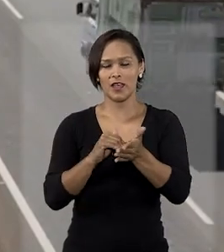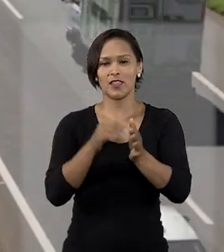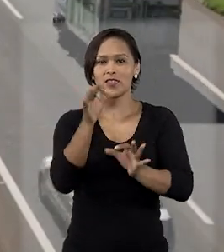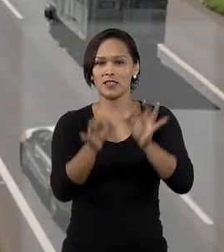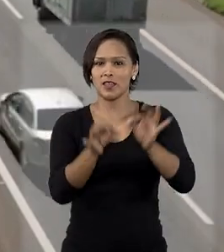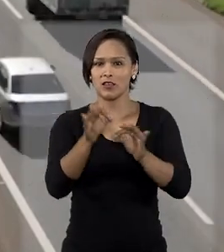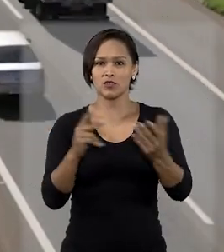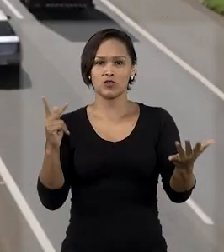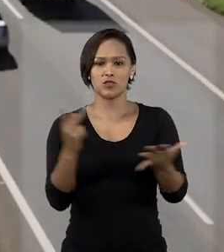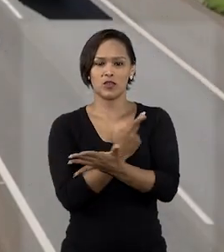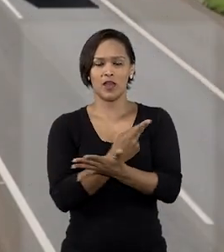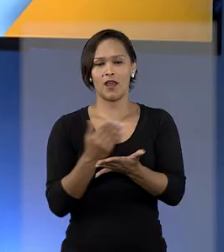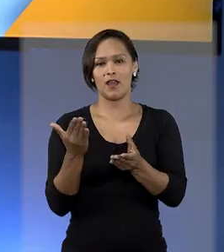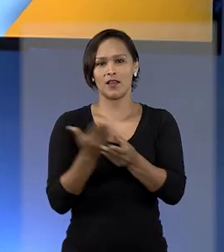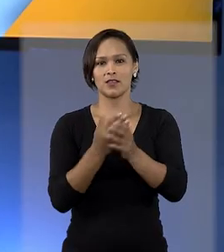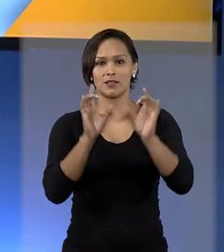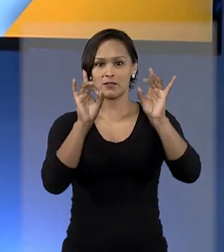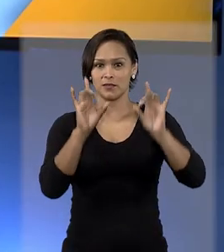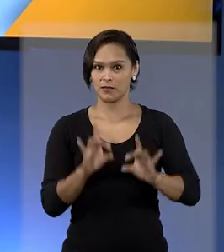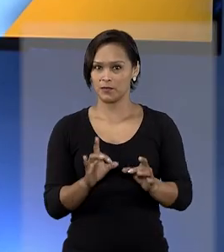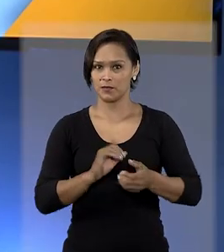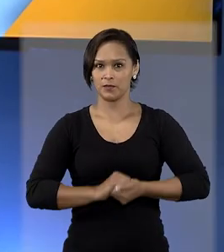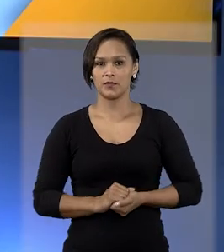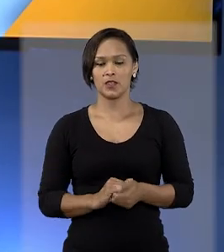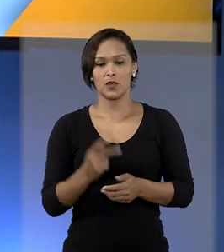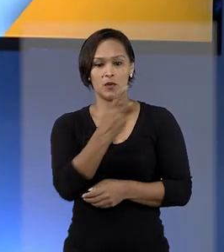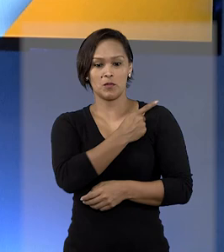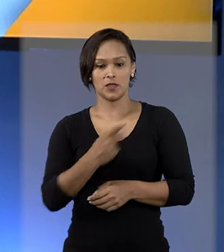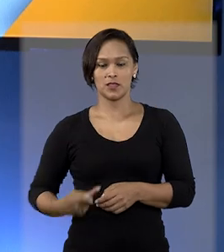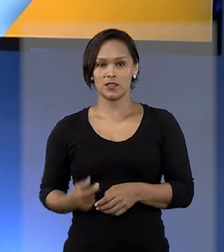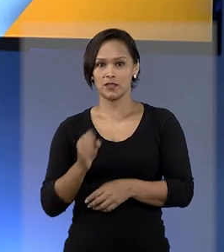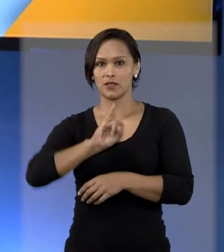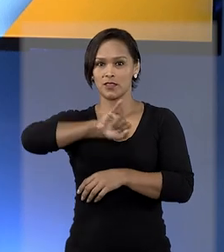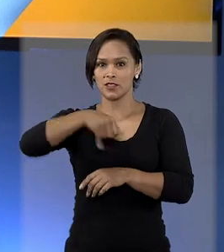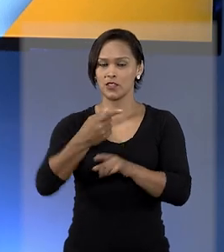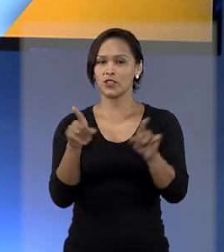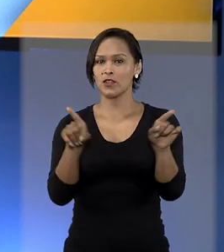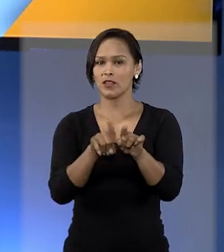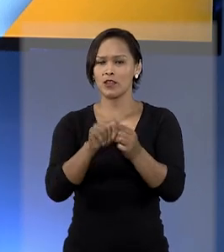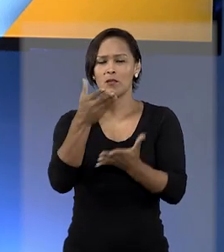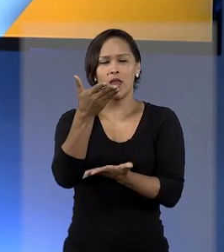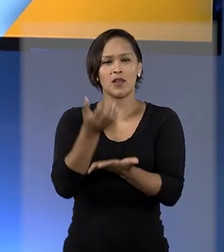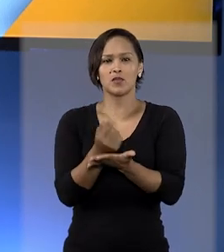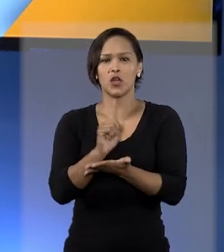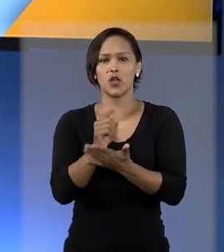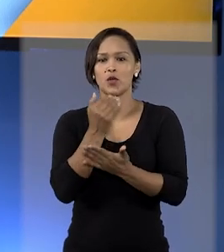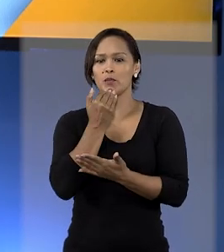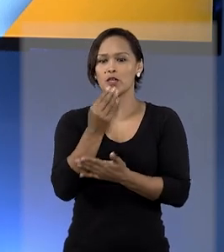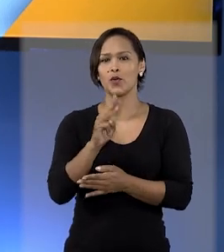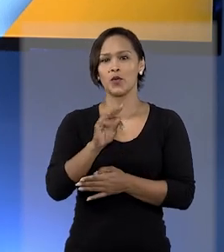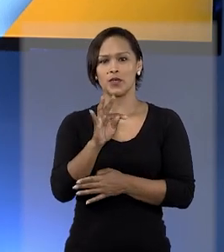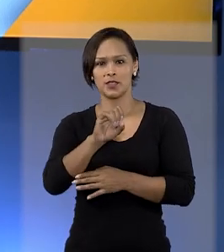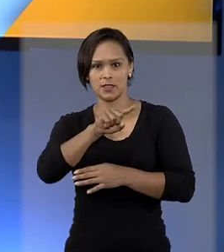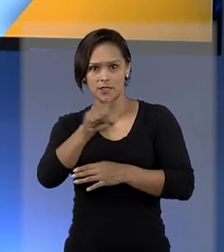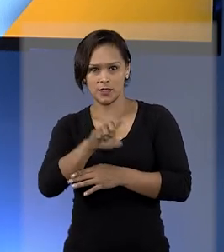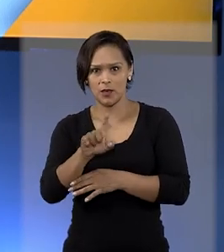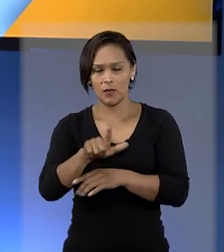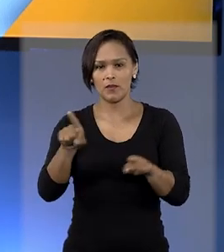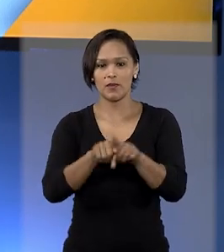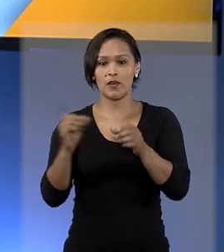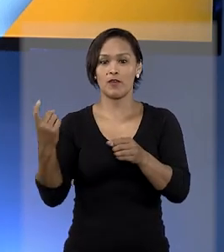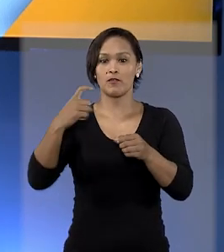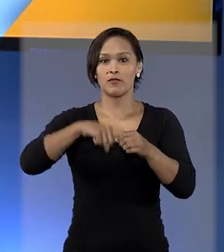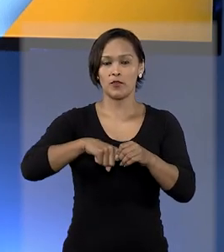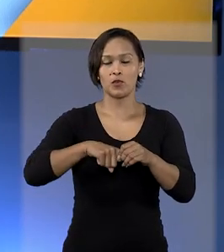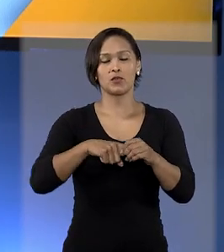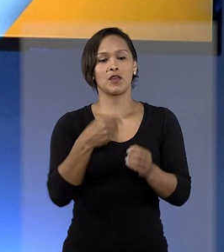julgado da ação principal. O presidente do STJ também negou o pedido de Wilson Witzel para voltar ao cargo de